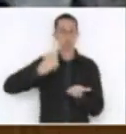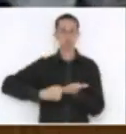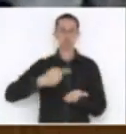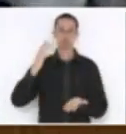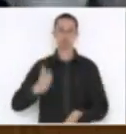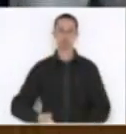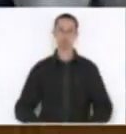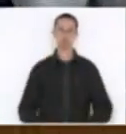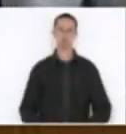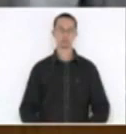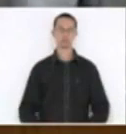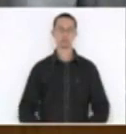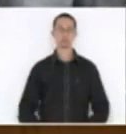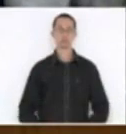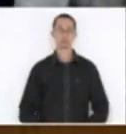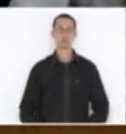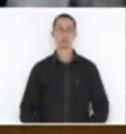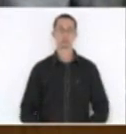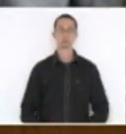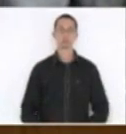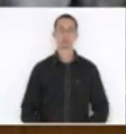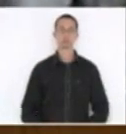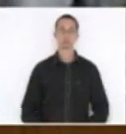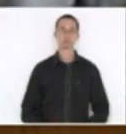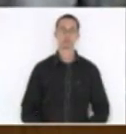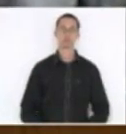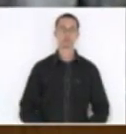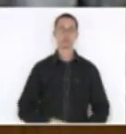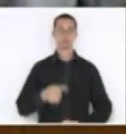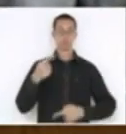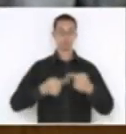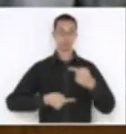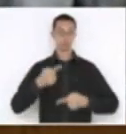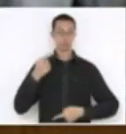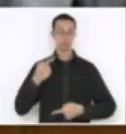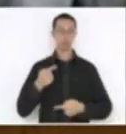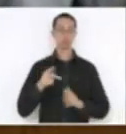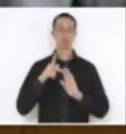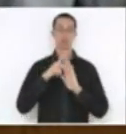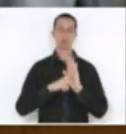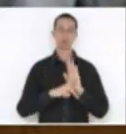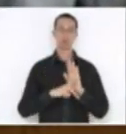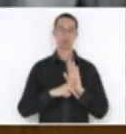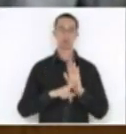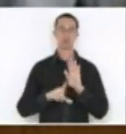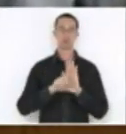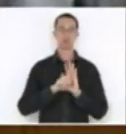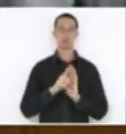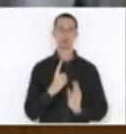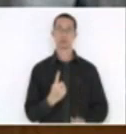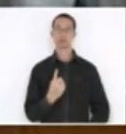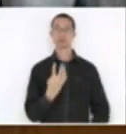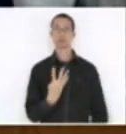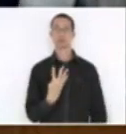Vamos deliberar o projeto de lei 148